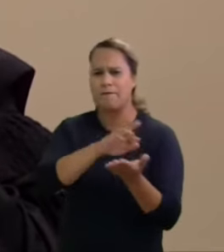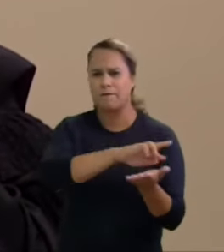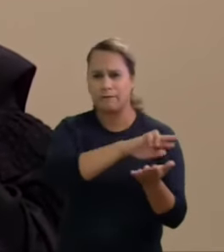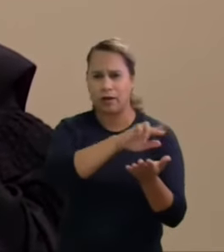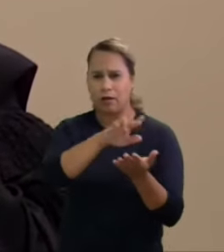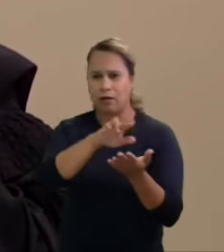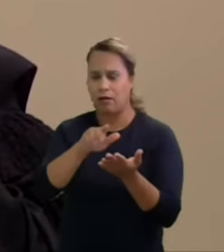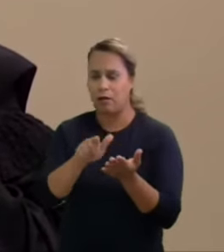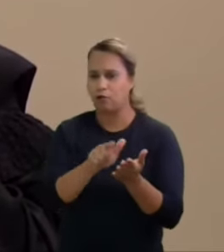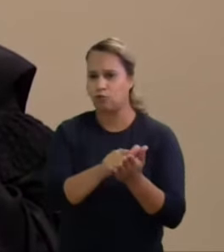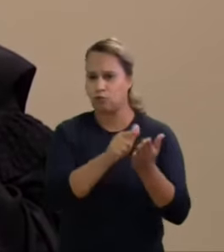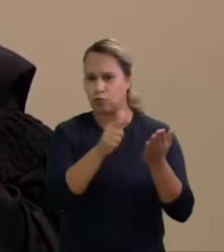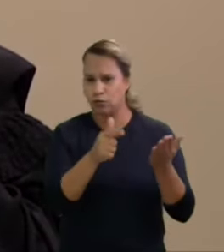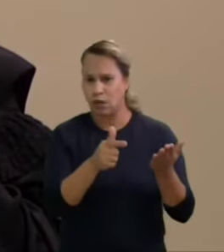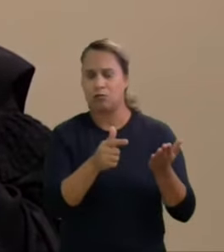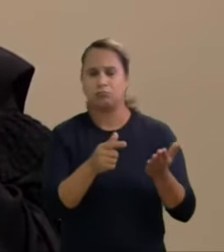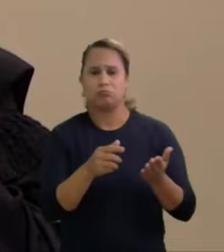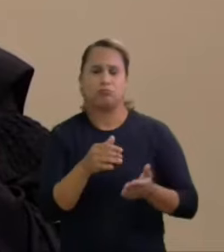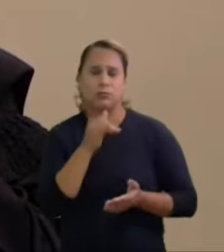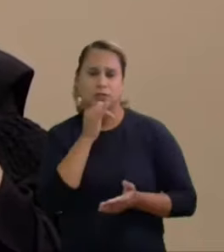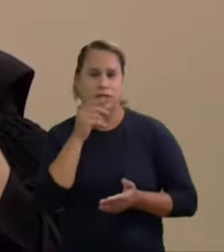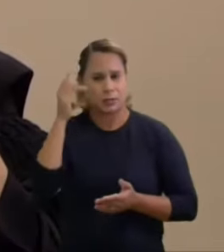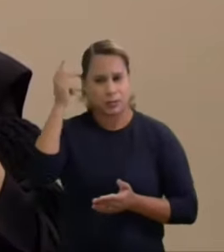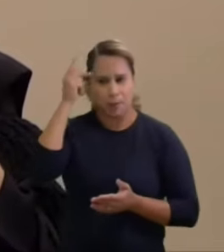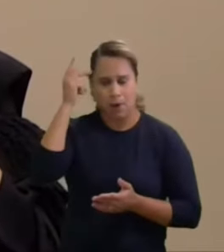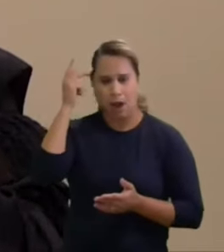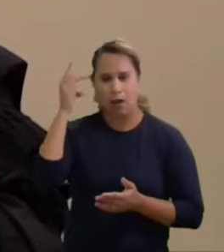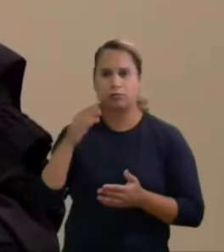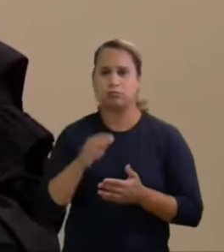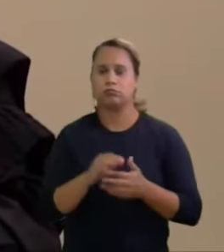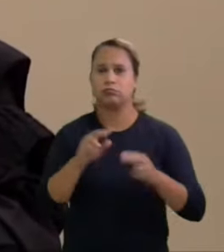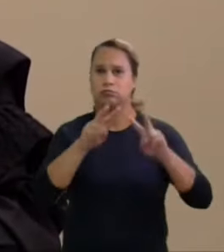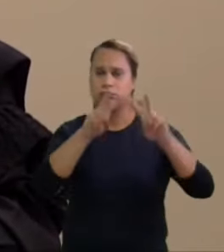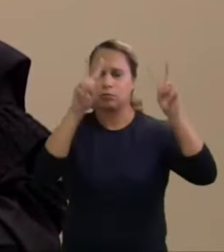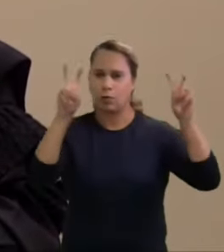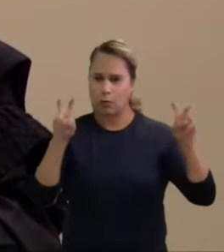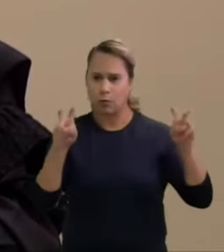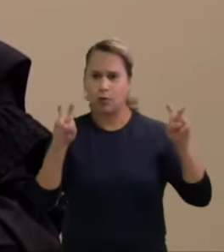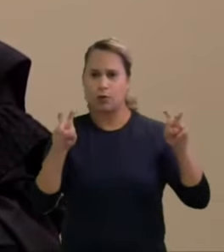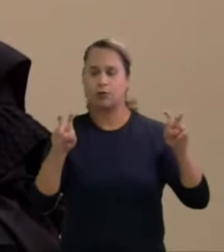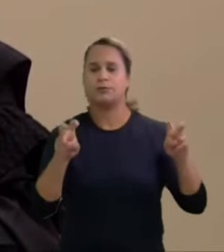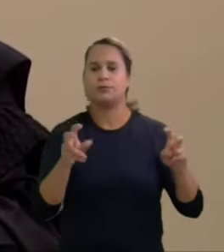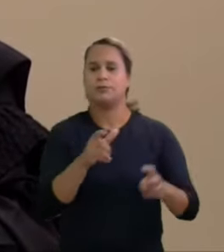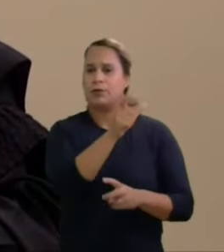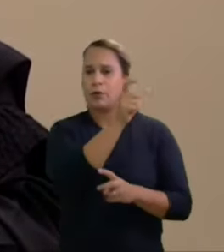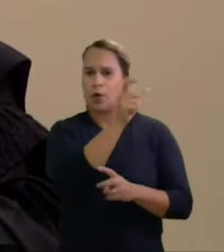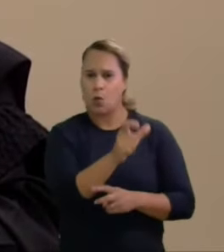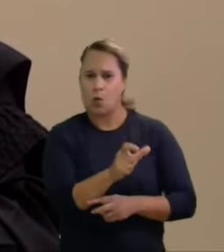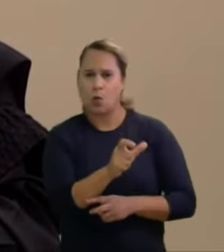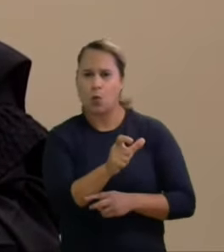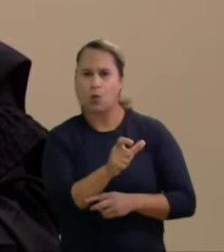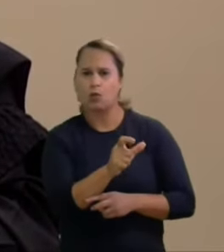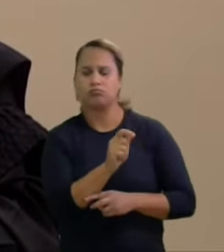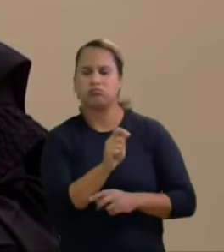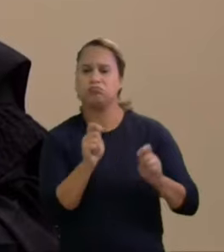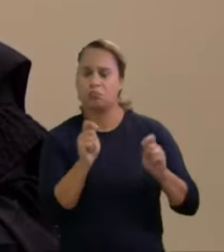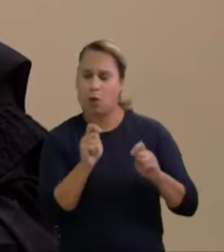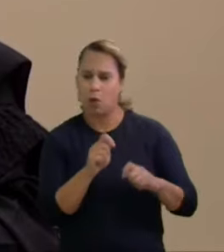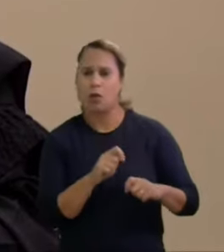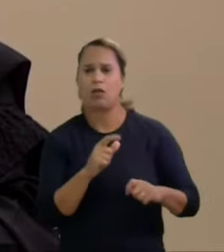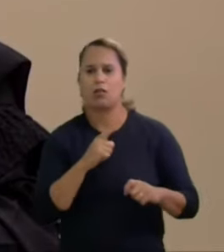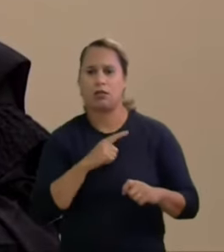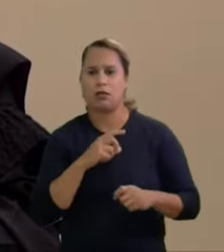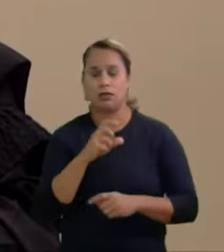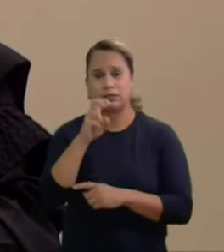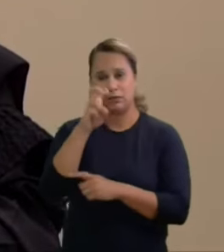de São Paulo concluiu que como consta da manchete abre aspas Joaquim Barbosa poderia ter 50% dos votos se fosse